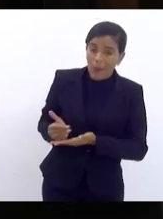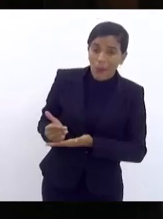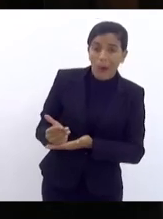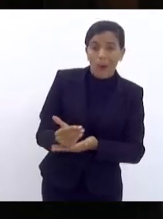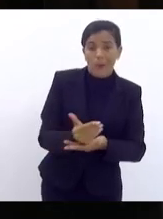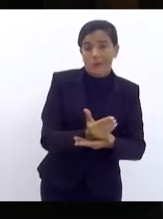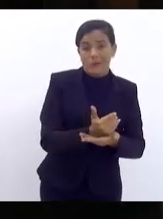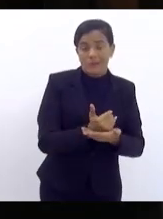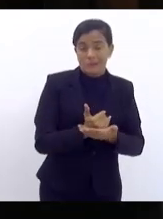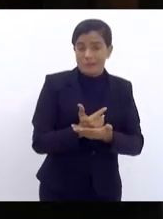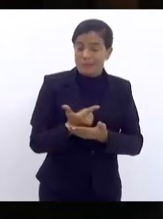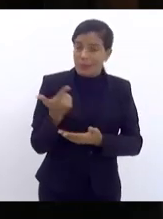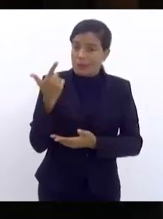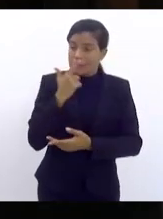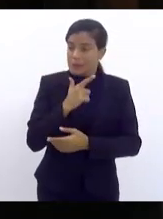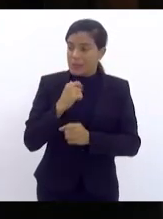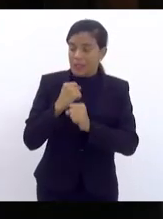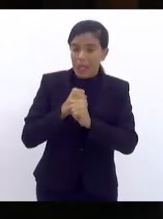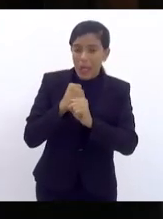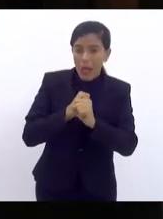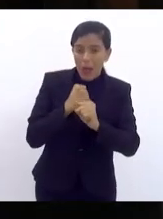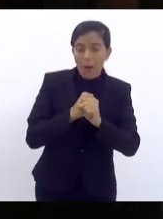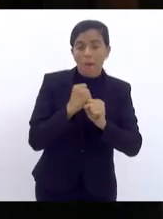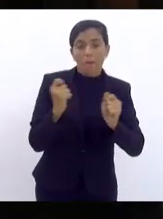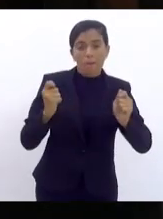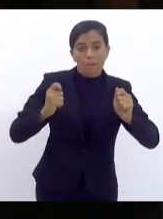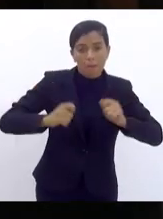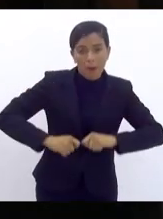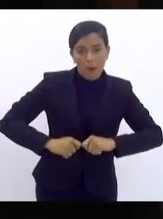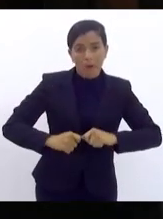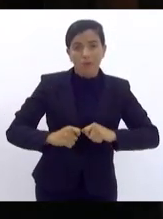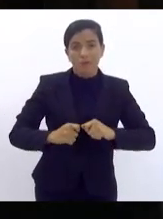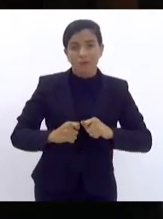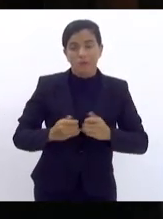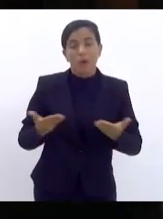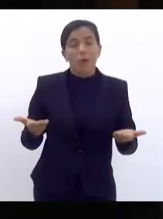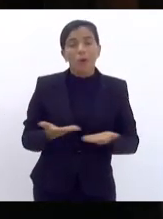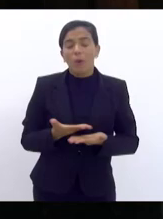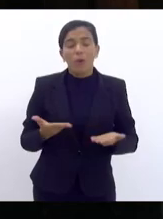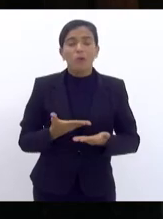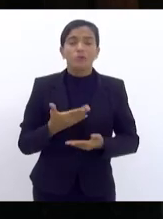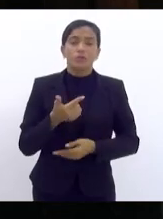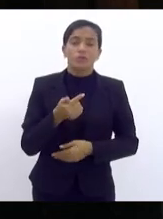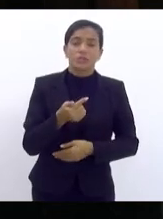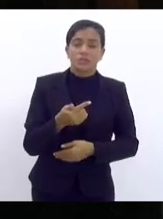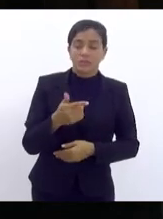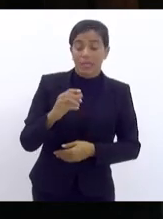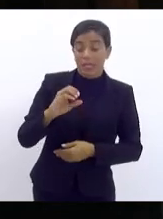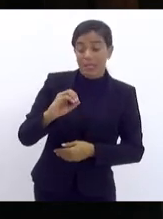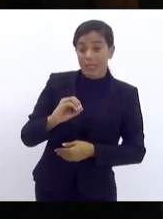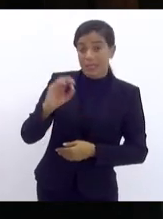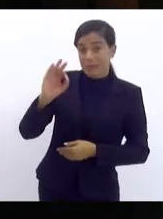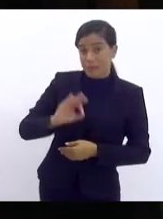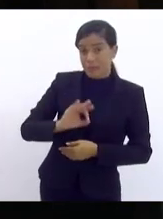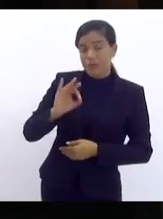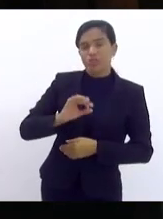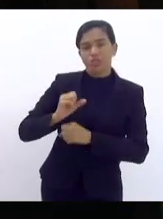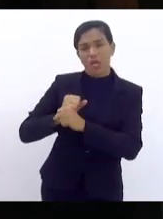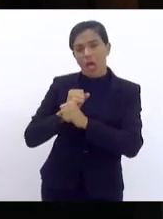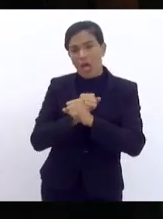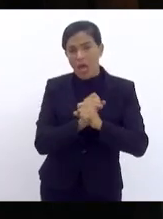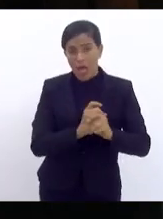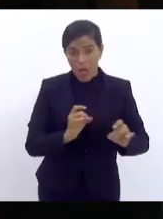para que essa obra possa retornar. Hoje, ela tem 70% já realizada,